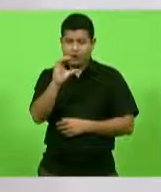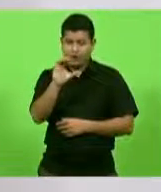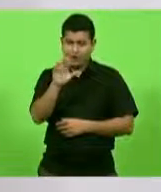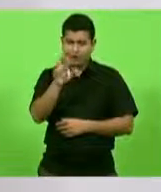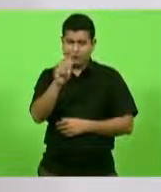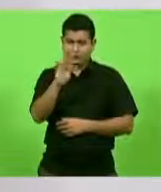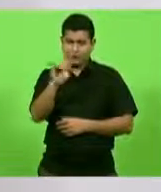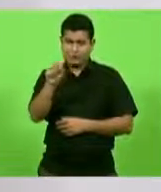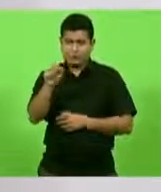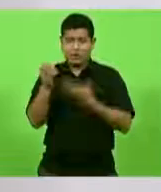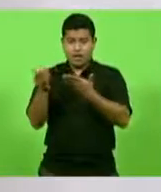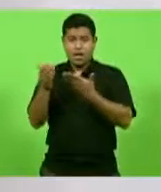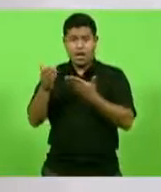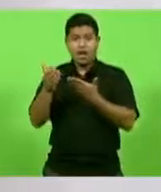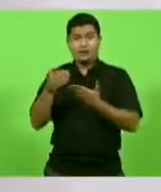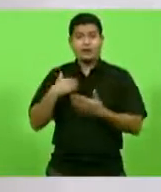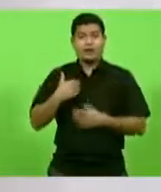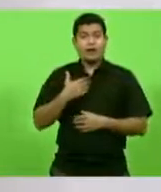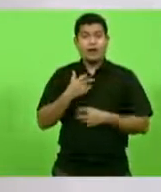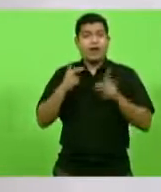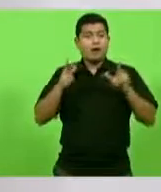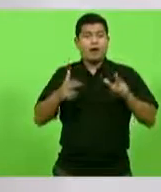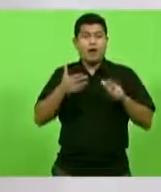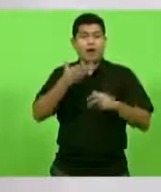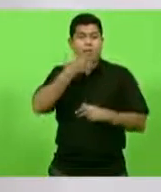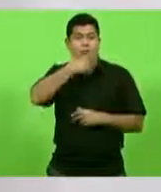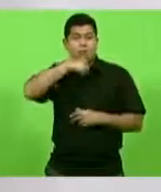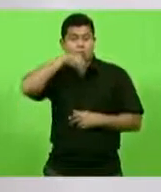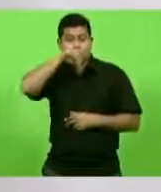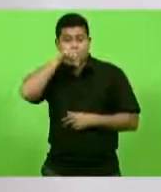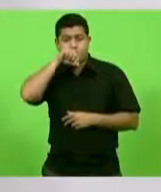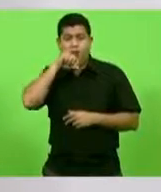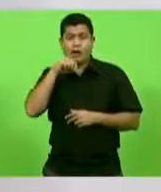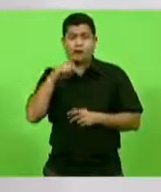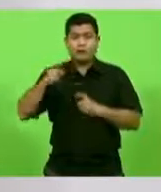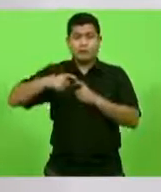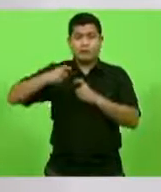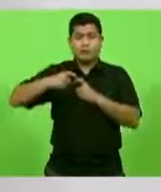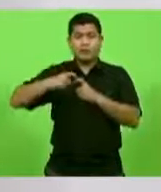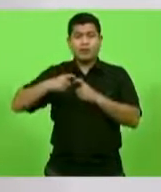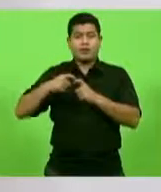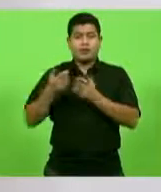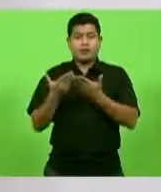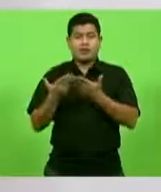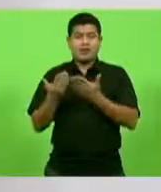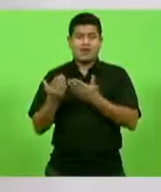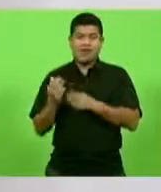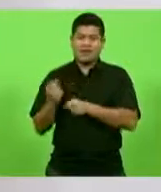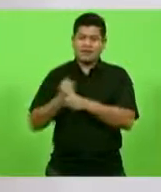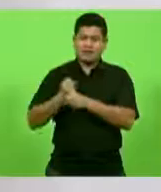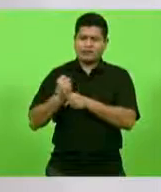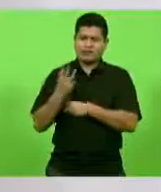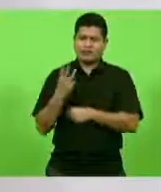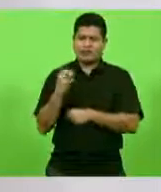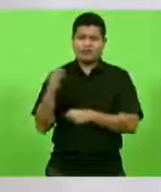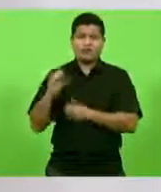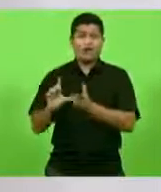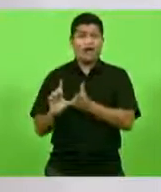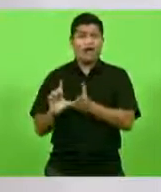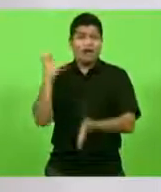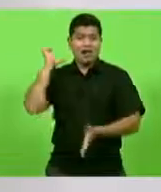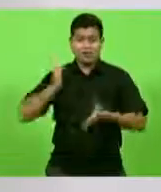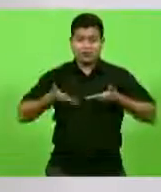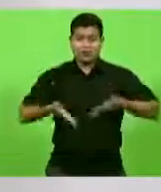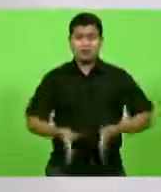quer dizer que Hipócrates, pai da medicina moderna, que nasceu há 300 anos antes de Cristo, então, há 2